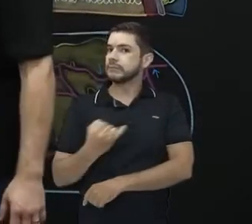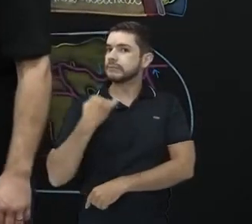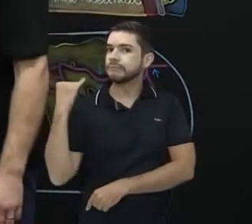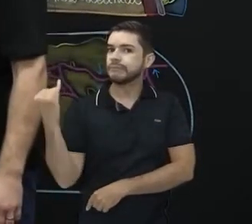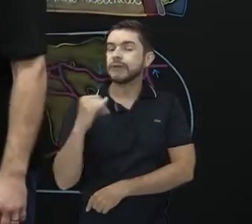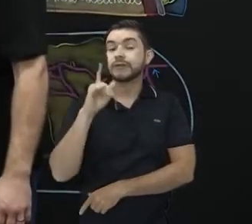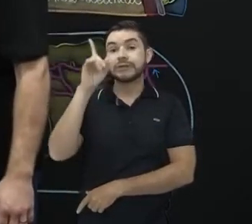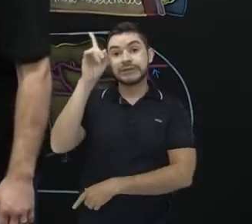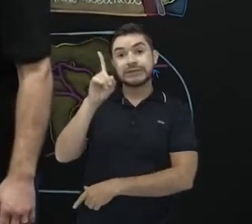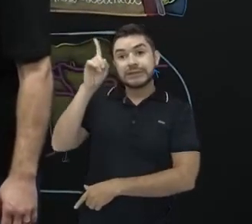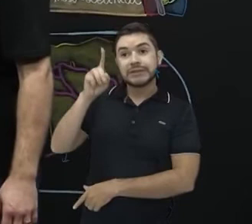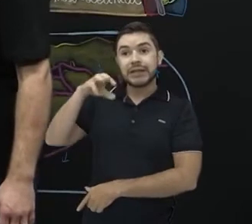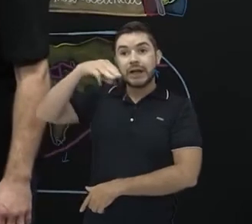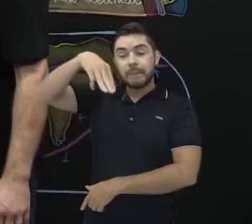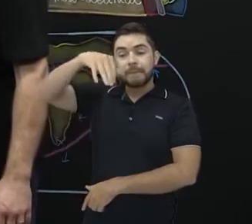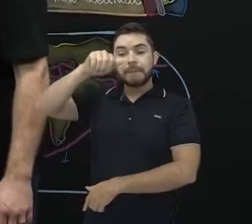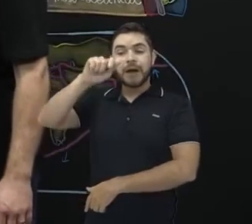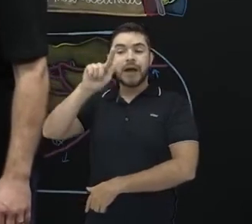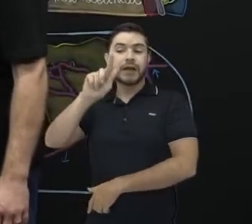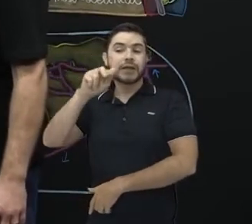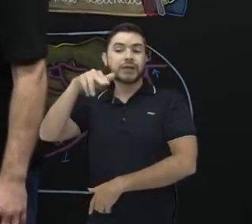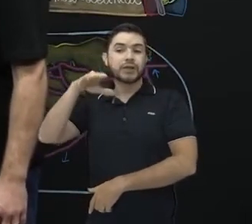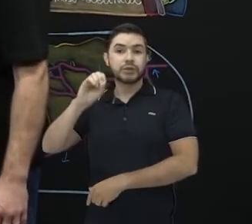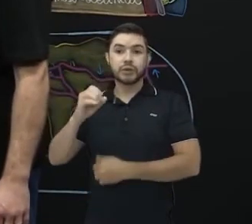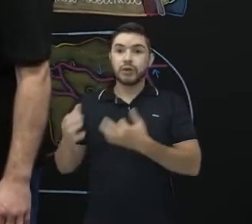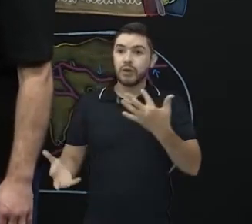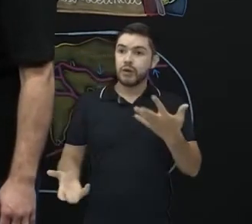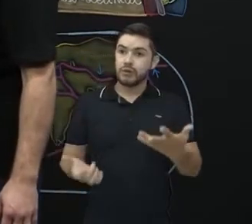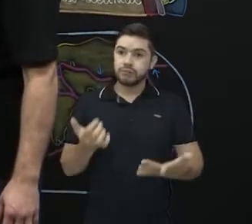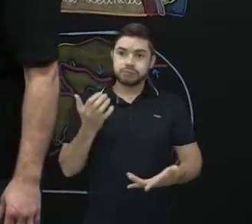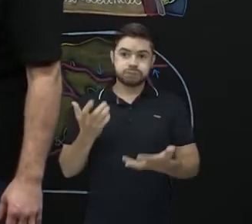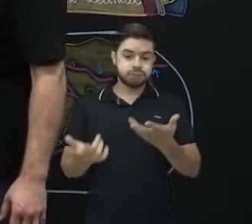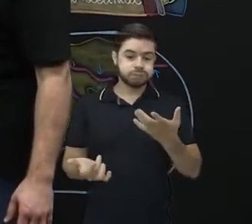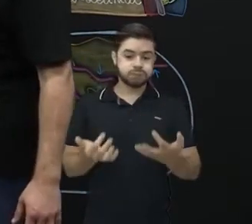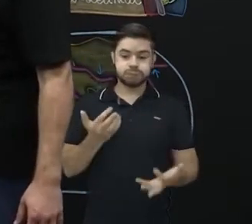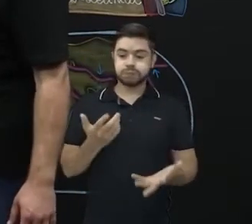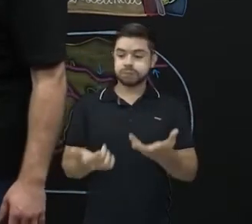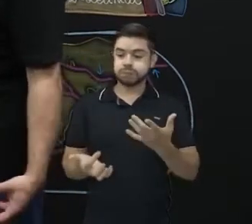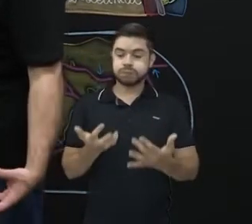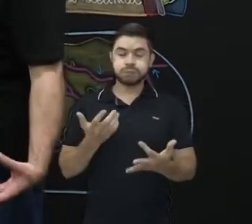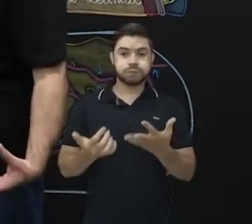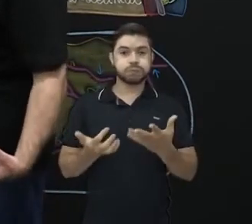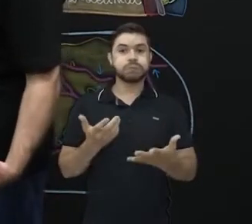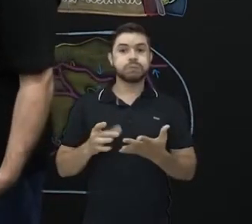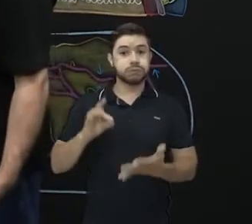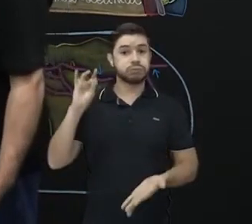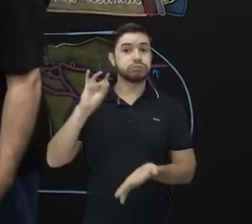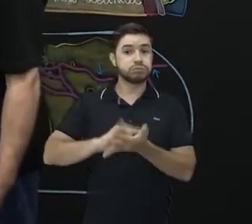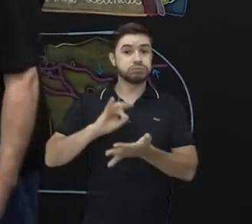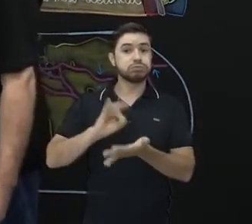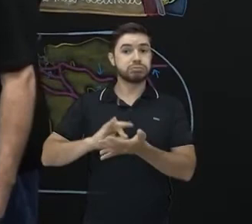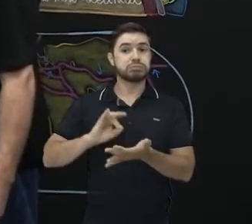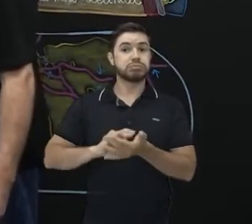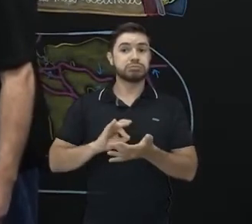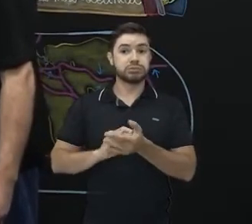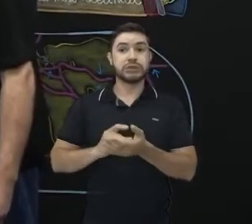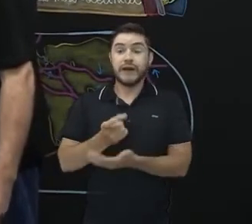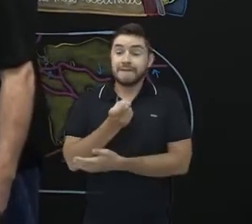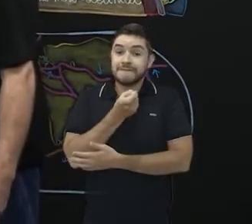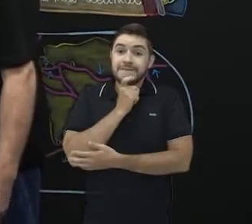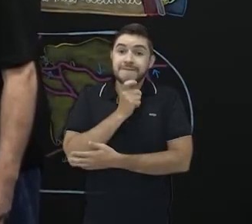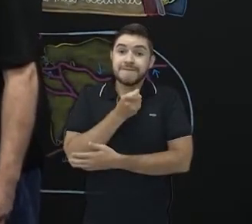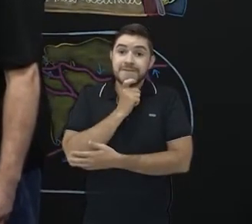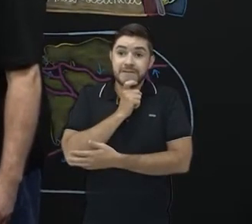o magma, ele fica bastante quente e ele vai chegar perto da crosta, que vai estar mais frio, ele vai ficar mais pesado e vai